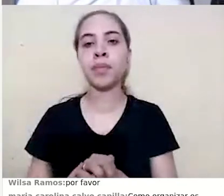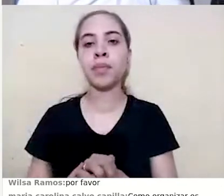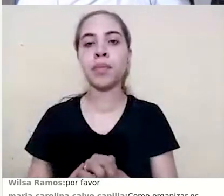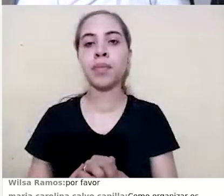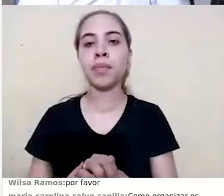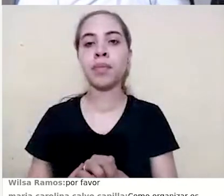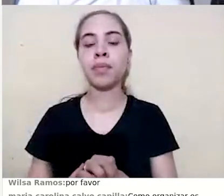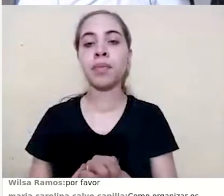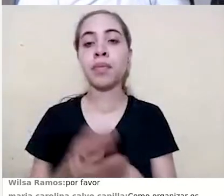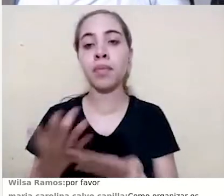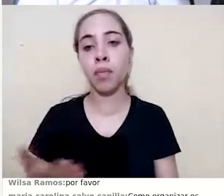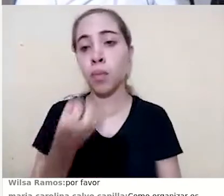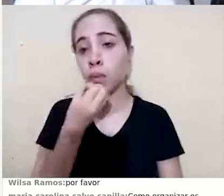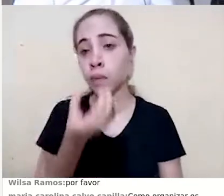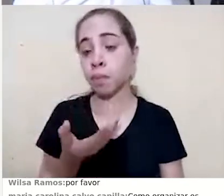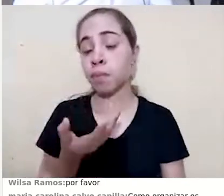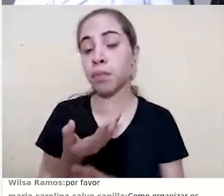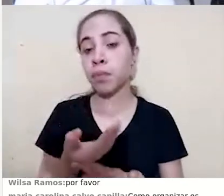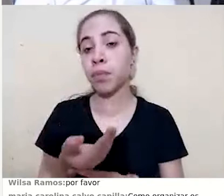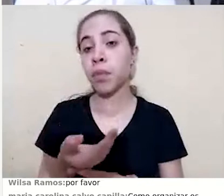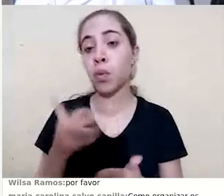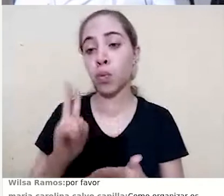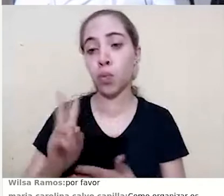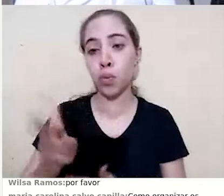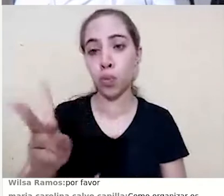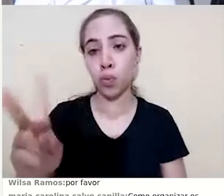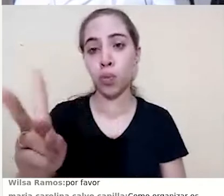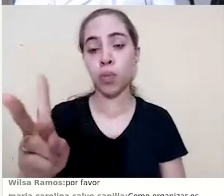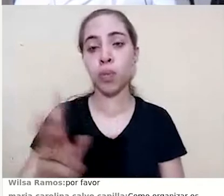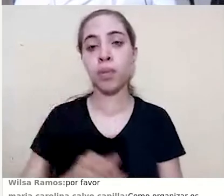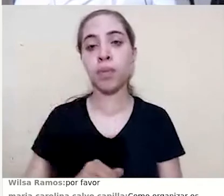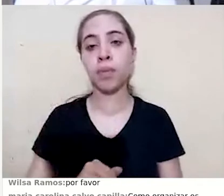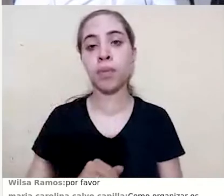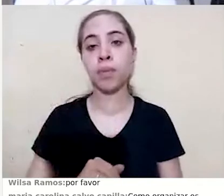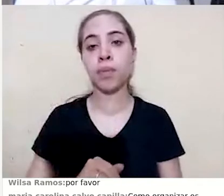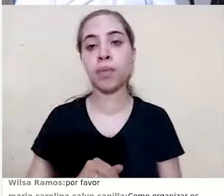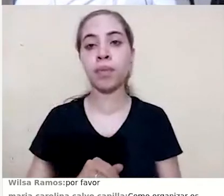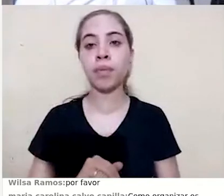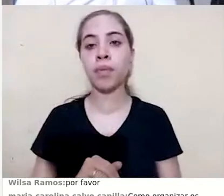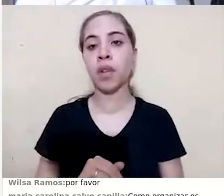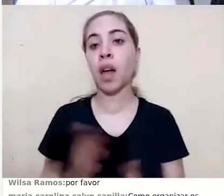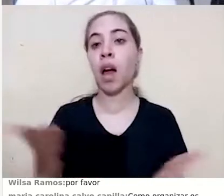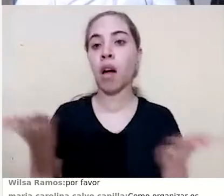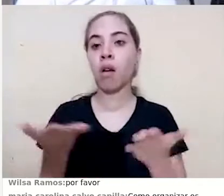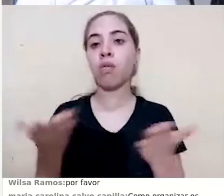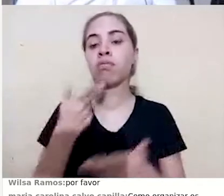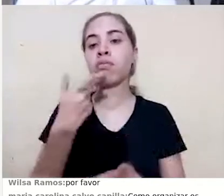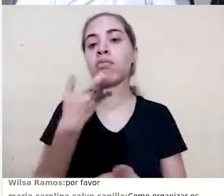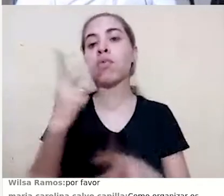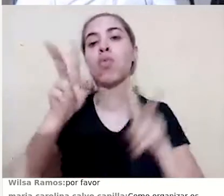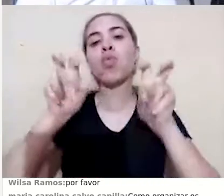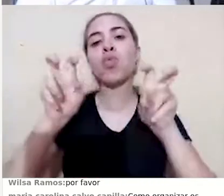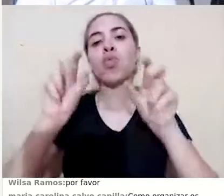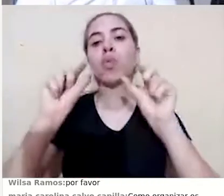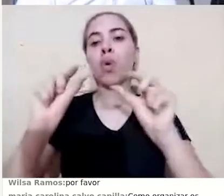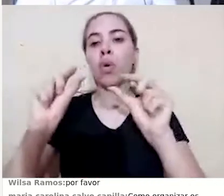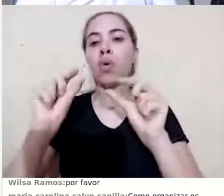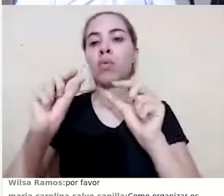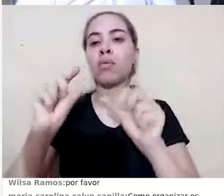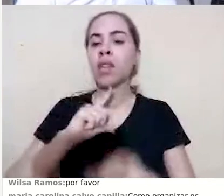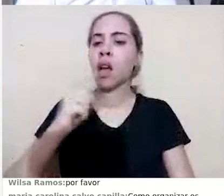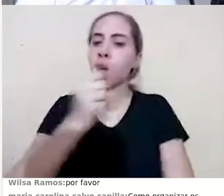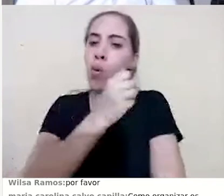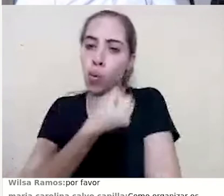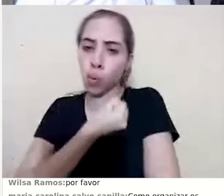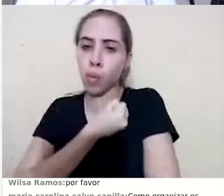Bom, então, continuando, agora a gente vai falar sobre o recurso que é o número de estudantes